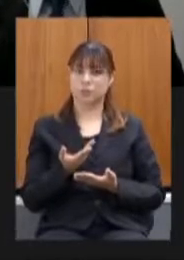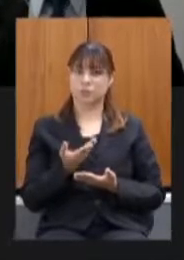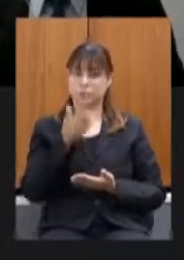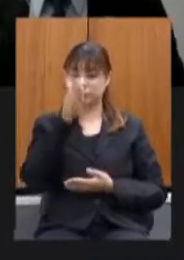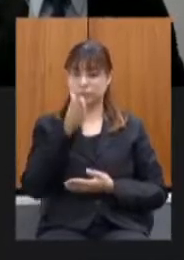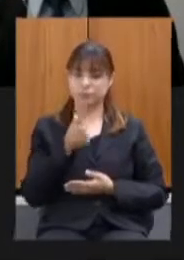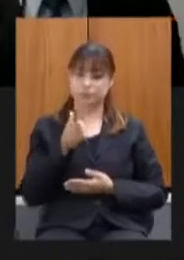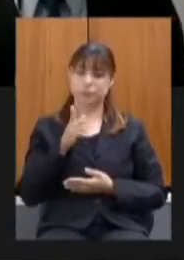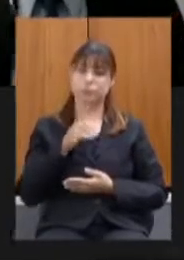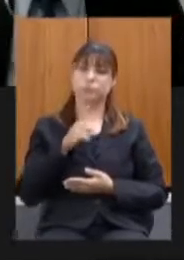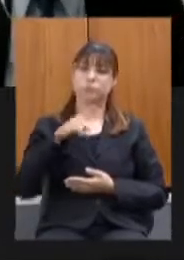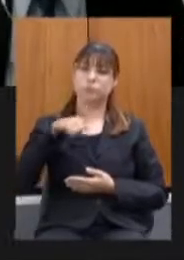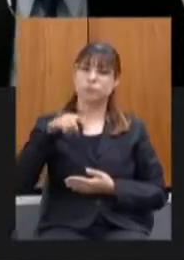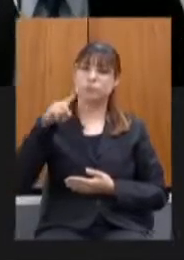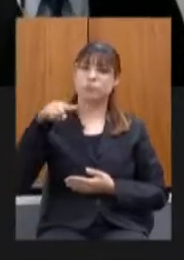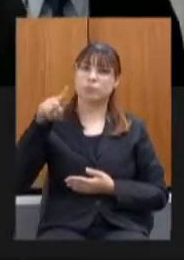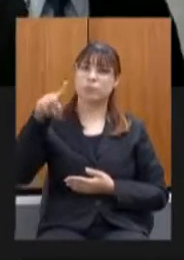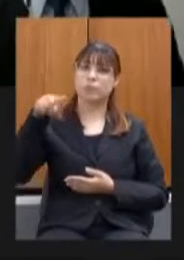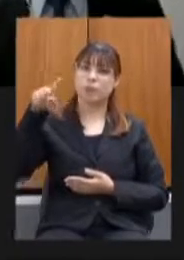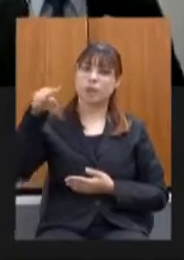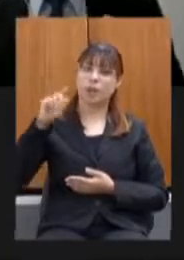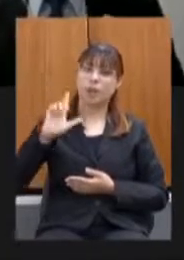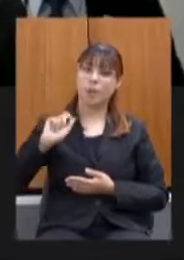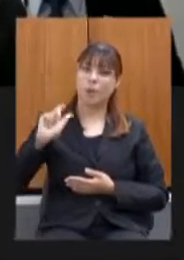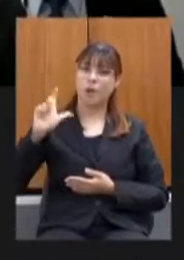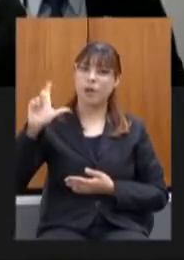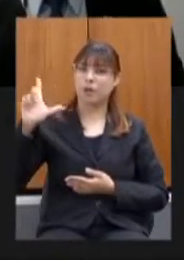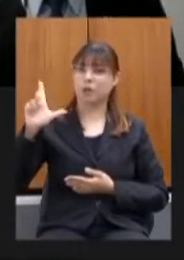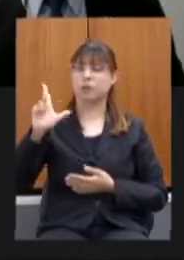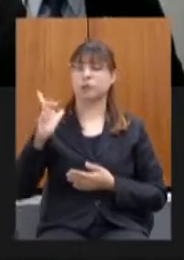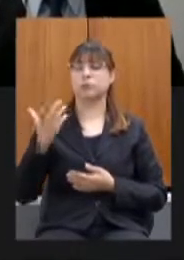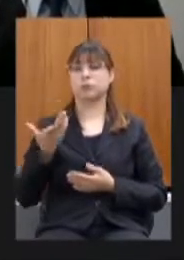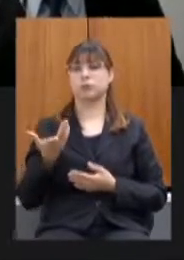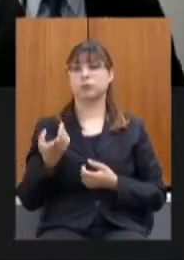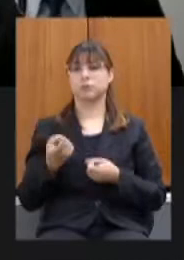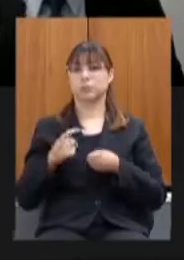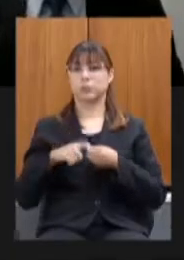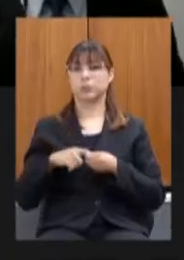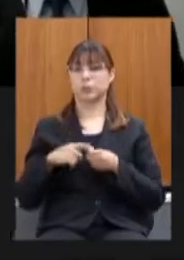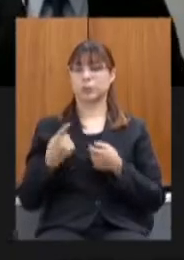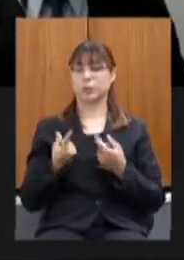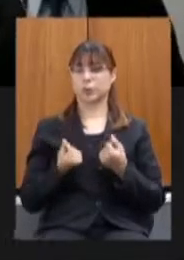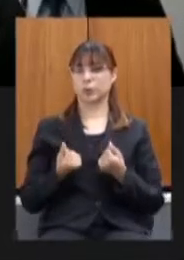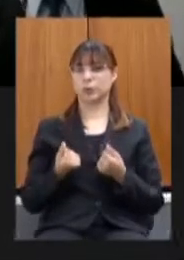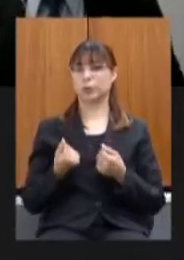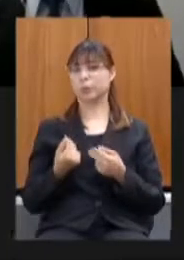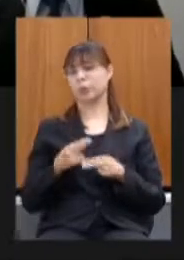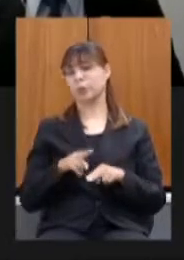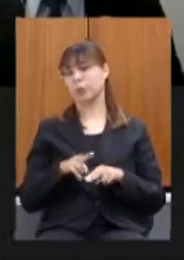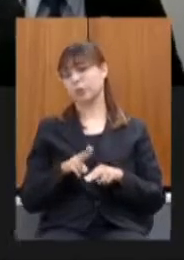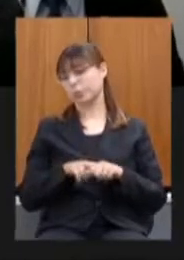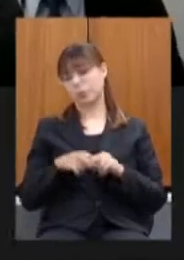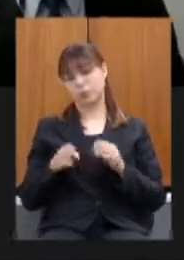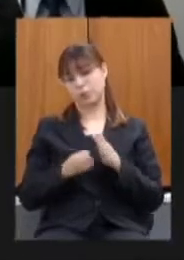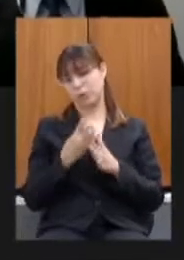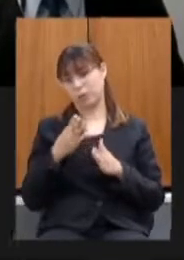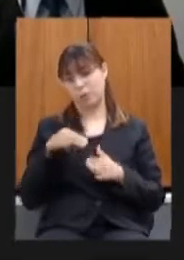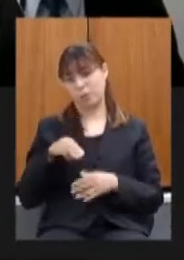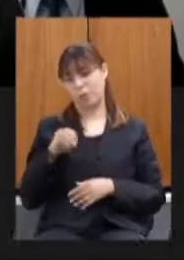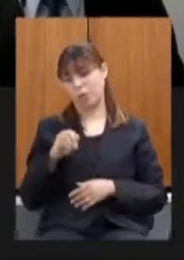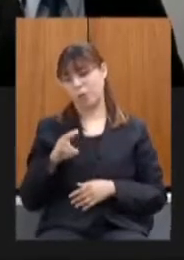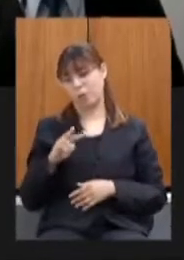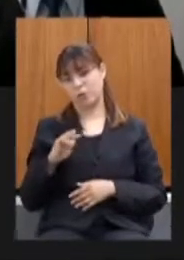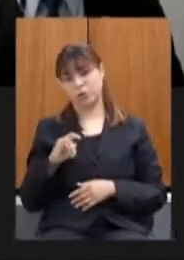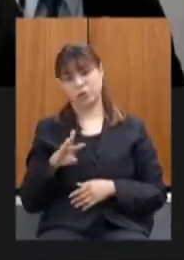que está havendo uma recuperação da economia devido a vários fatores enfim a gente